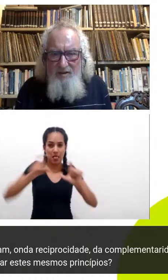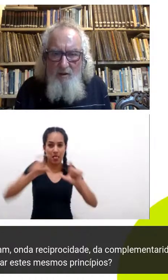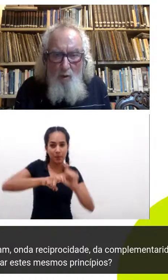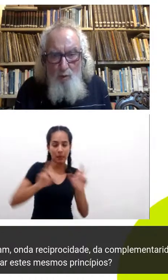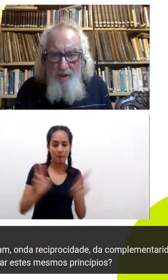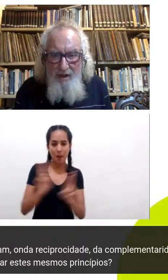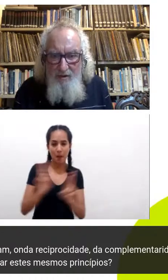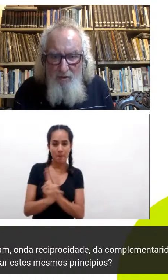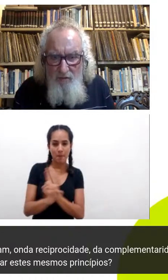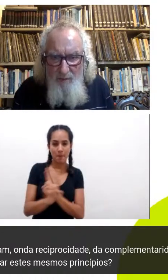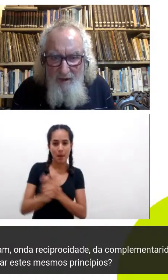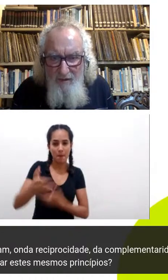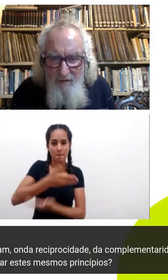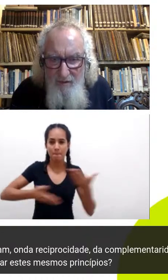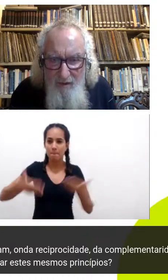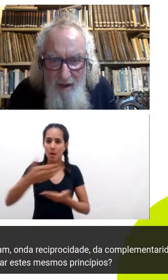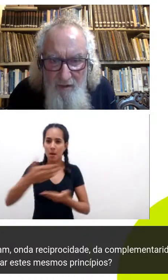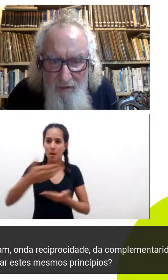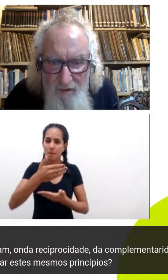peguei bem essa onda